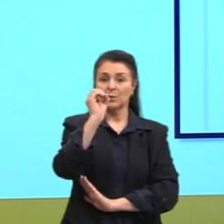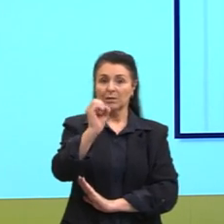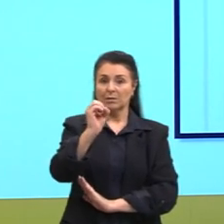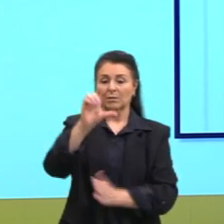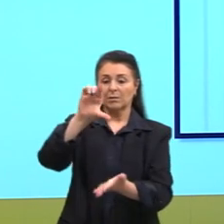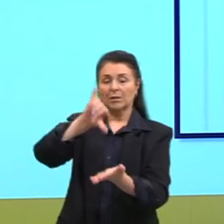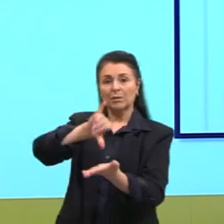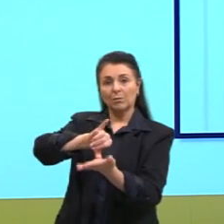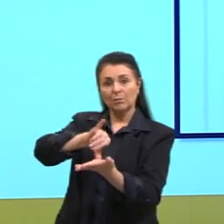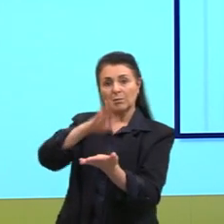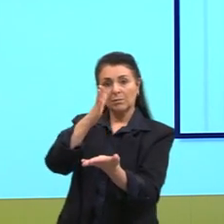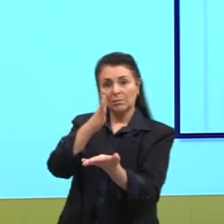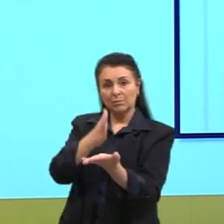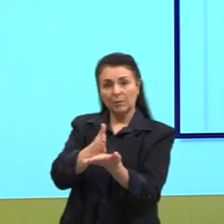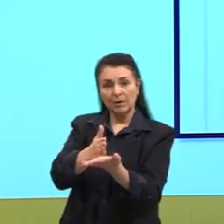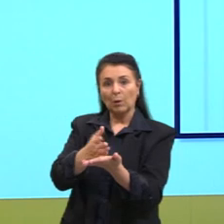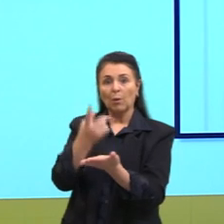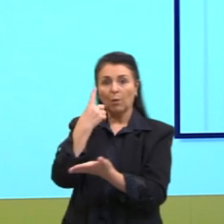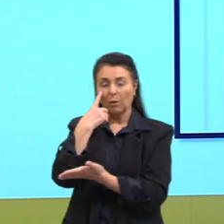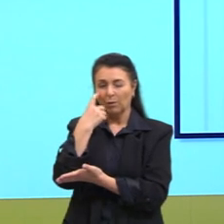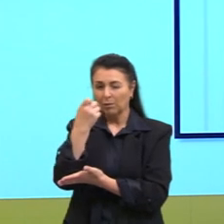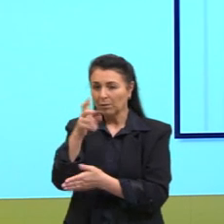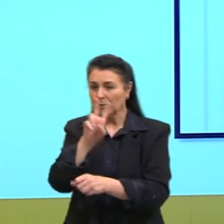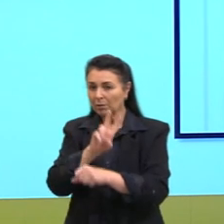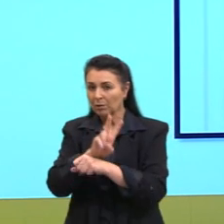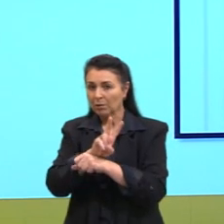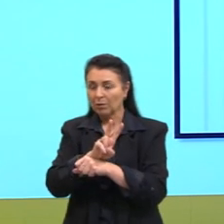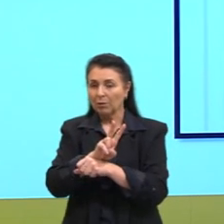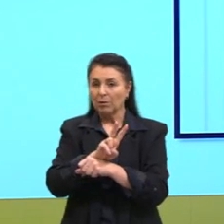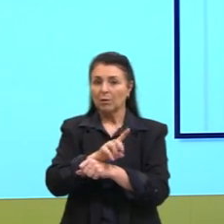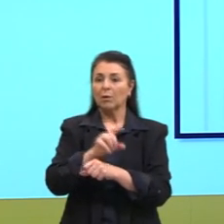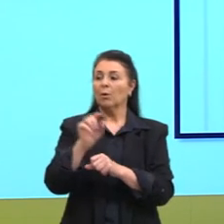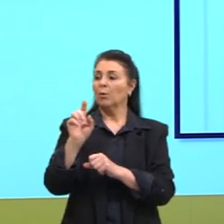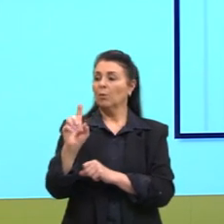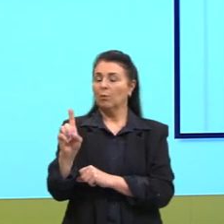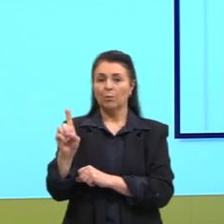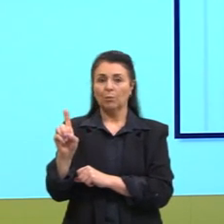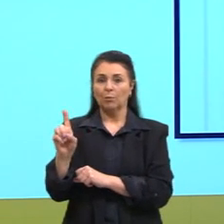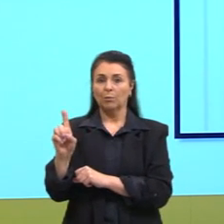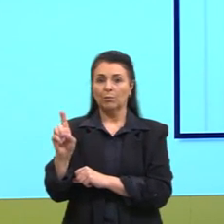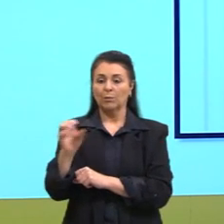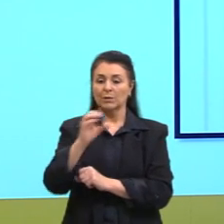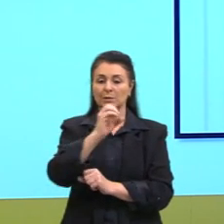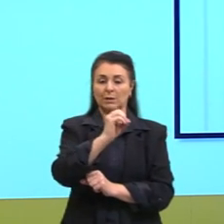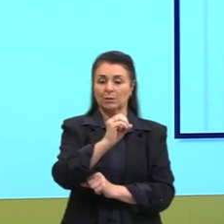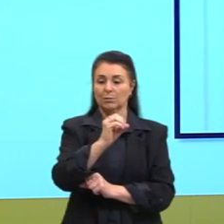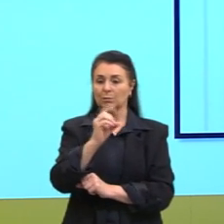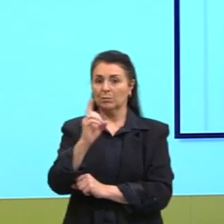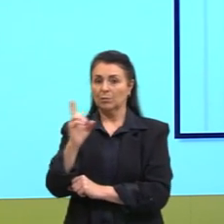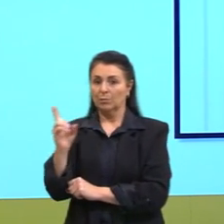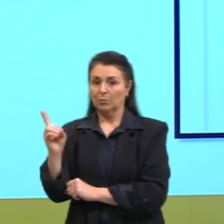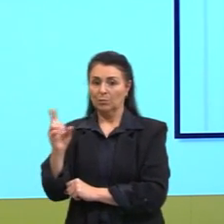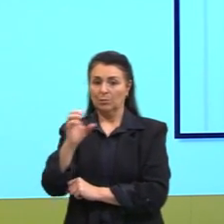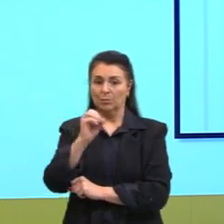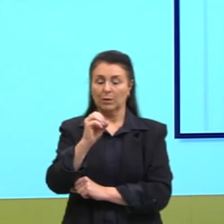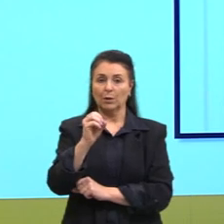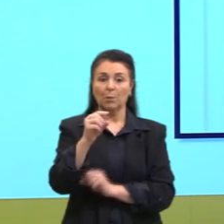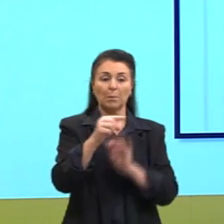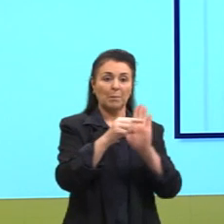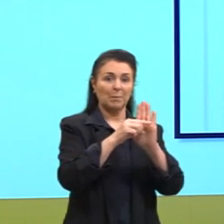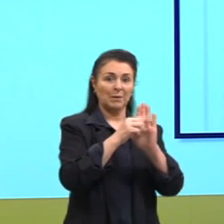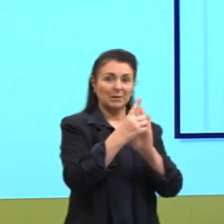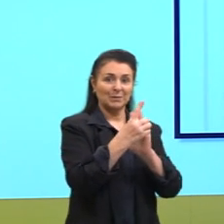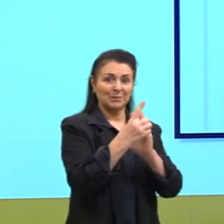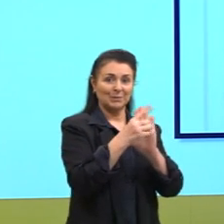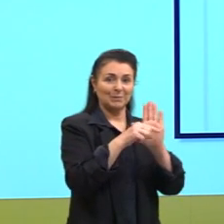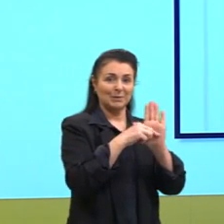é interessante, então, reafirmar que após o zero, a direita é um, e após o zero, ou antes do zero, à esquerda, é menos um, menos dois,